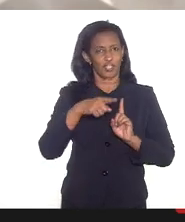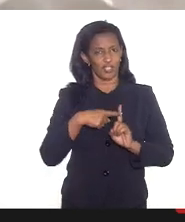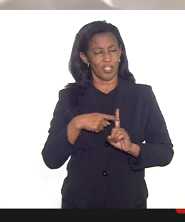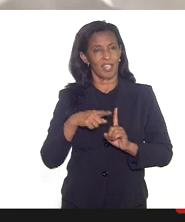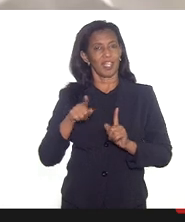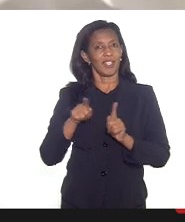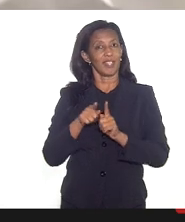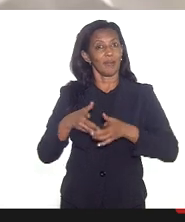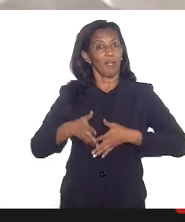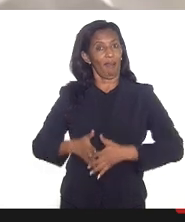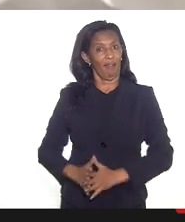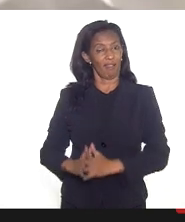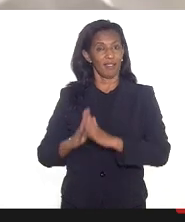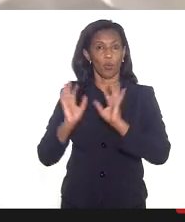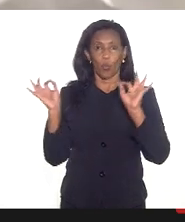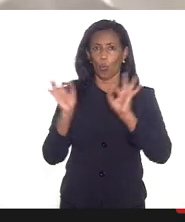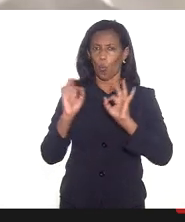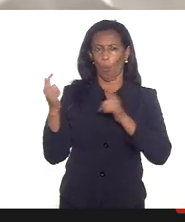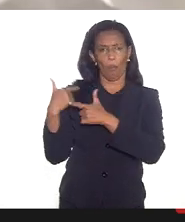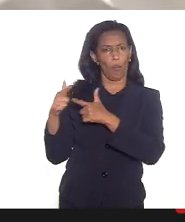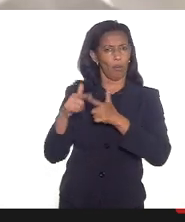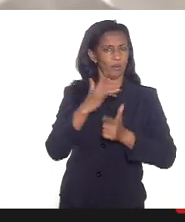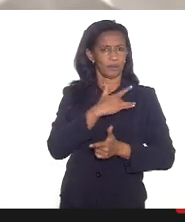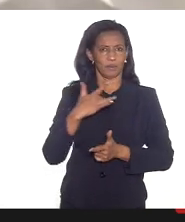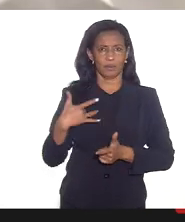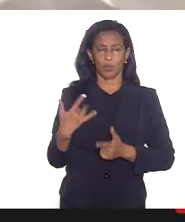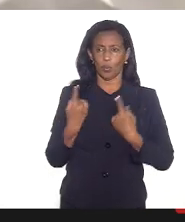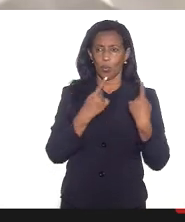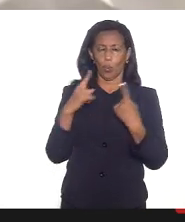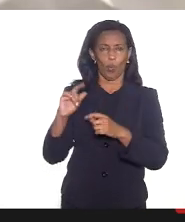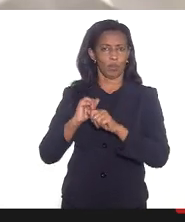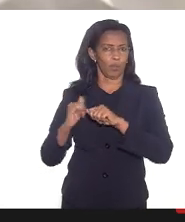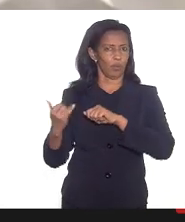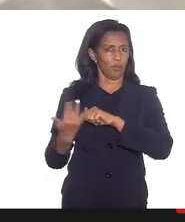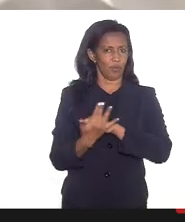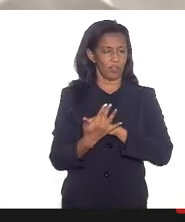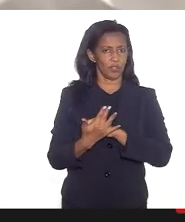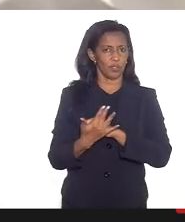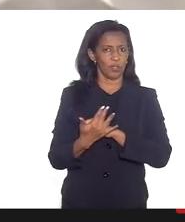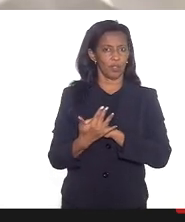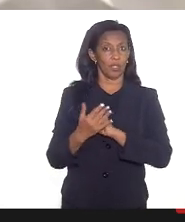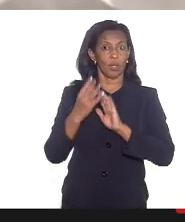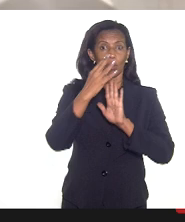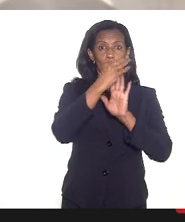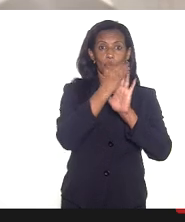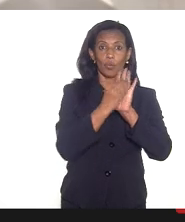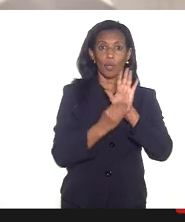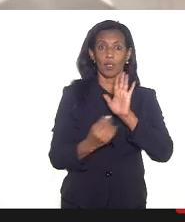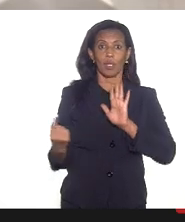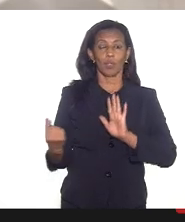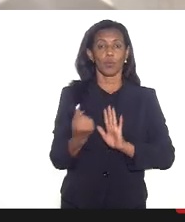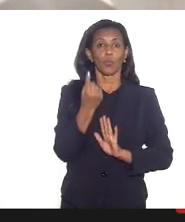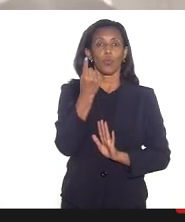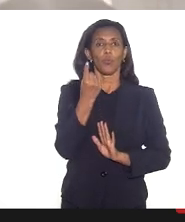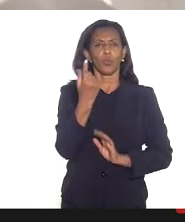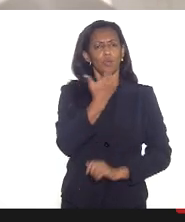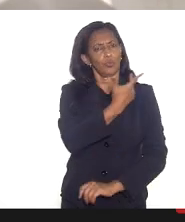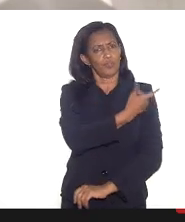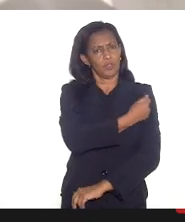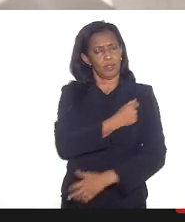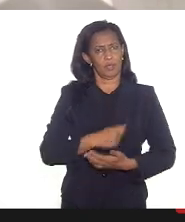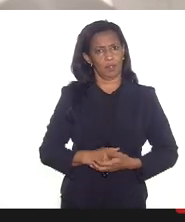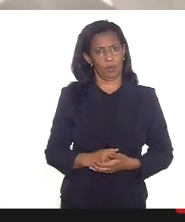e porperas sem comunidade contra Covid-19 no calendário único da vacinação essa